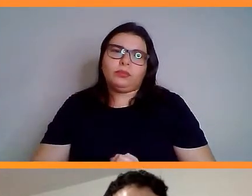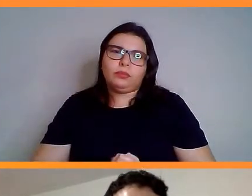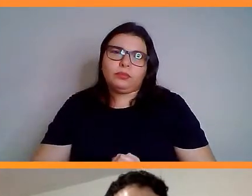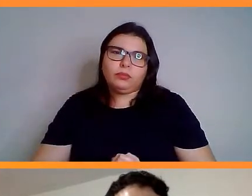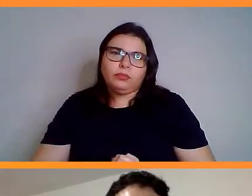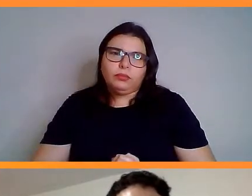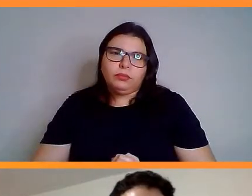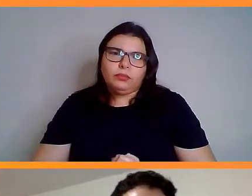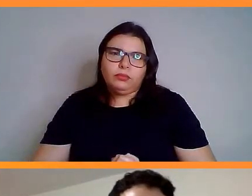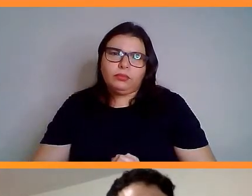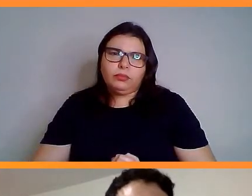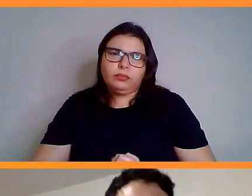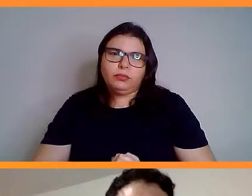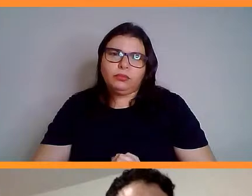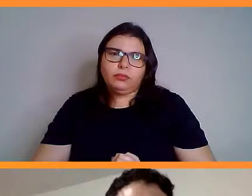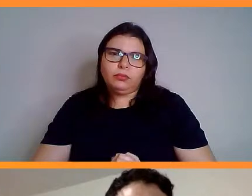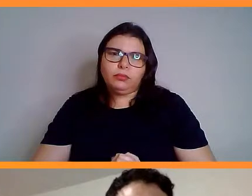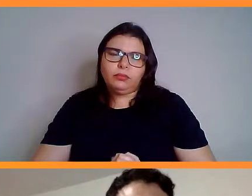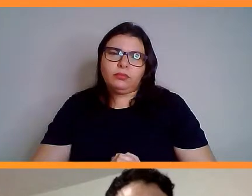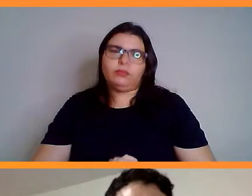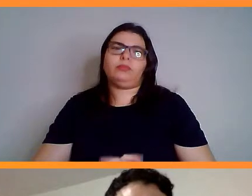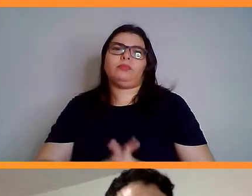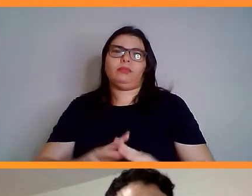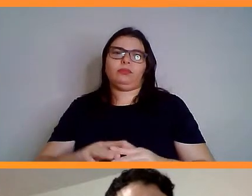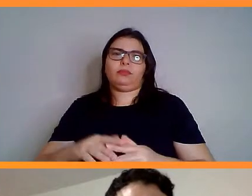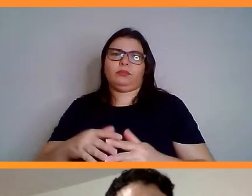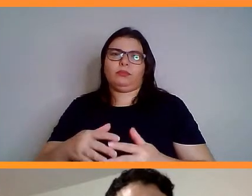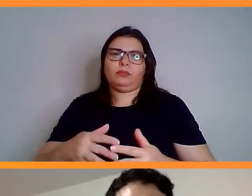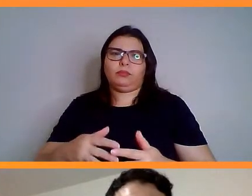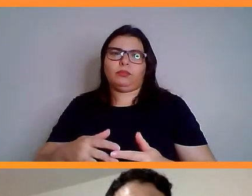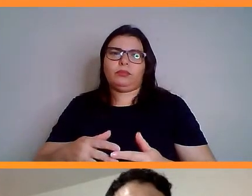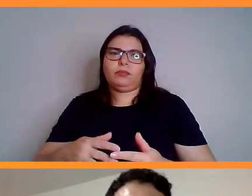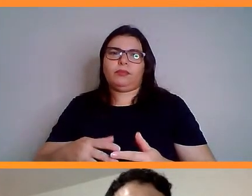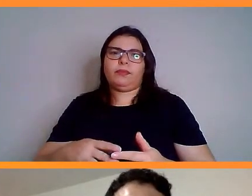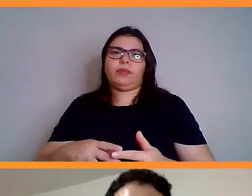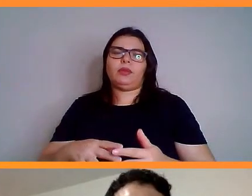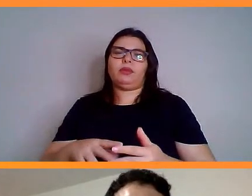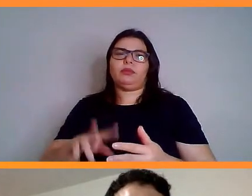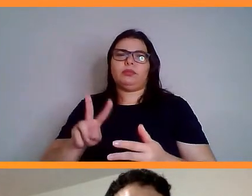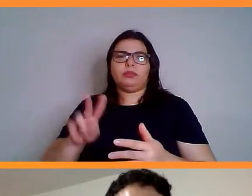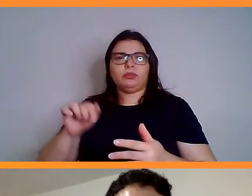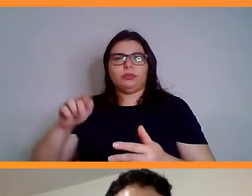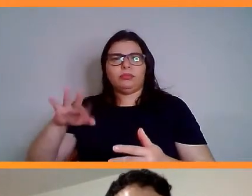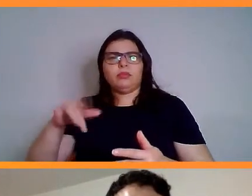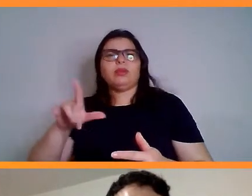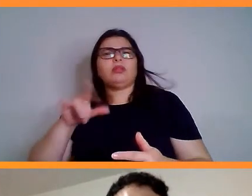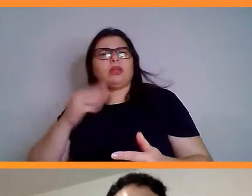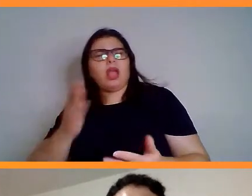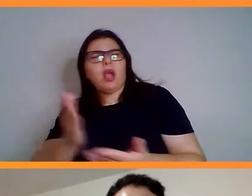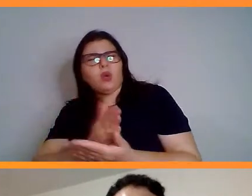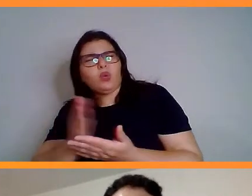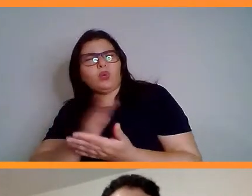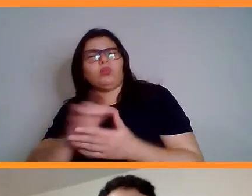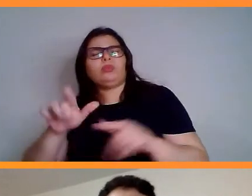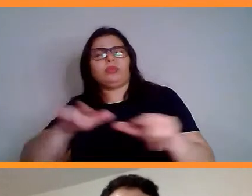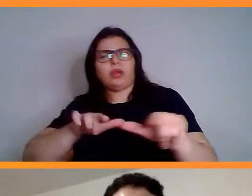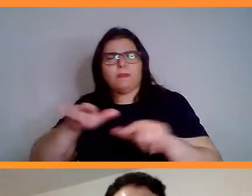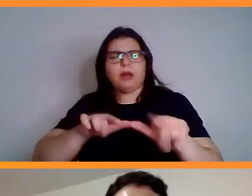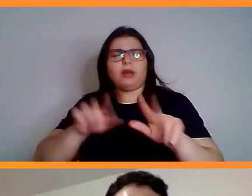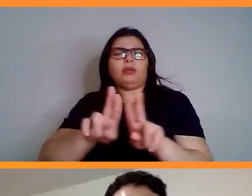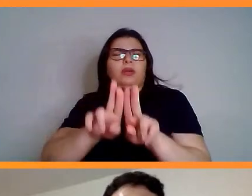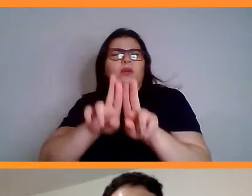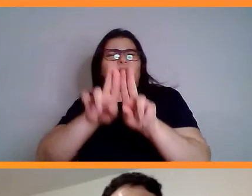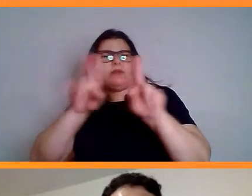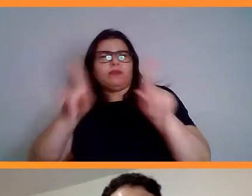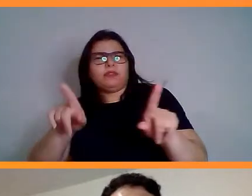Bom, a Vermelho Pimenta, né, perguntou aqui, existe algum trabalho da oferta em relação